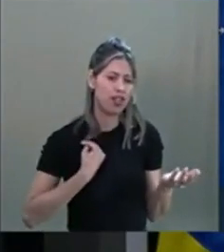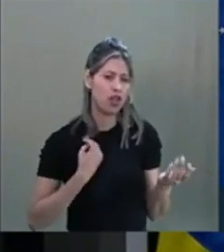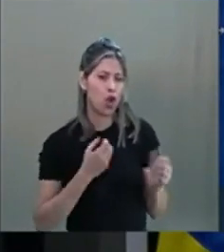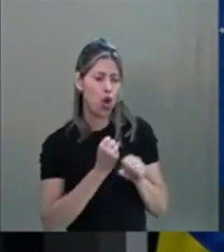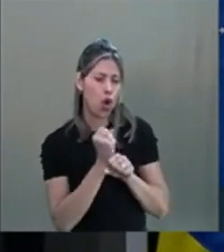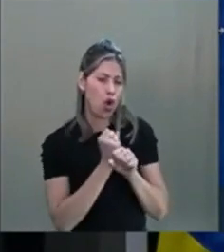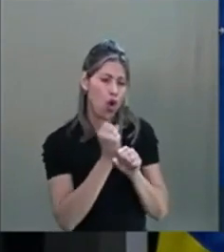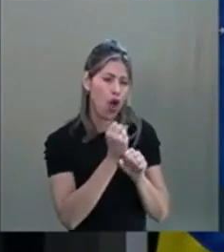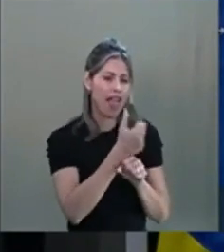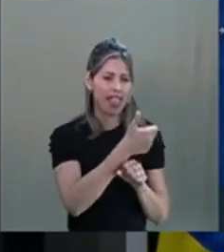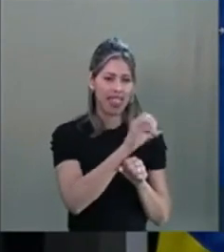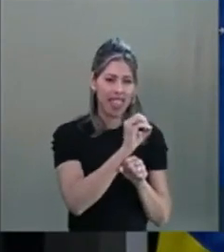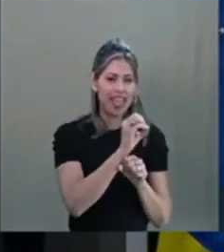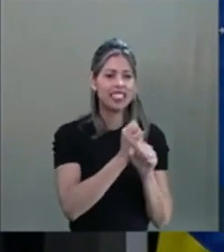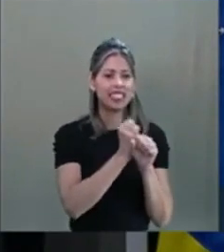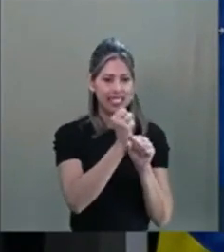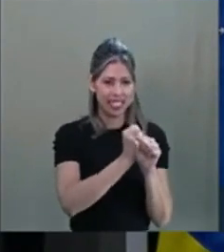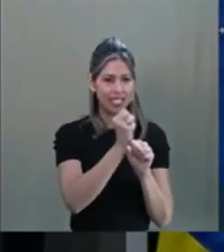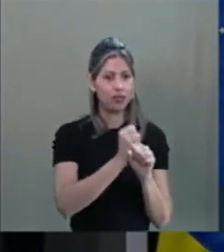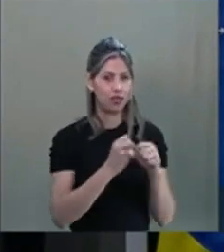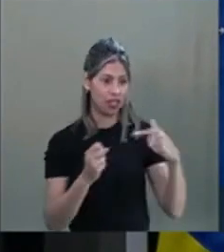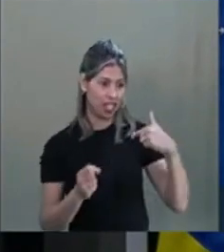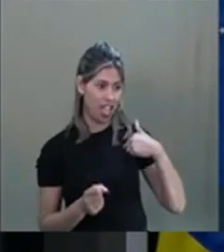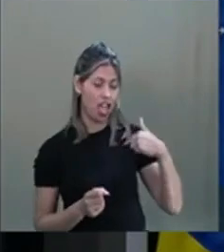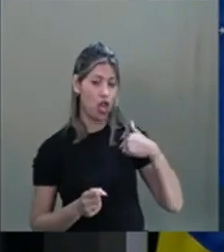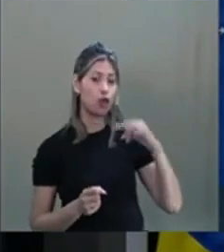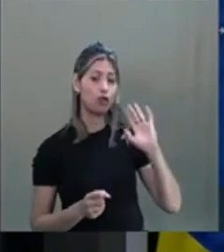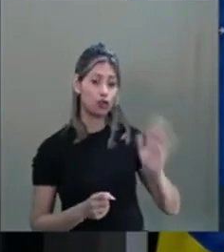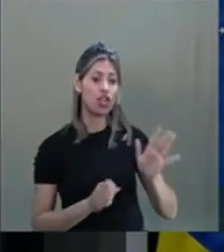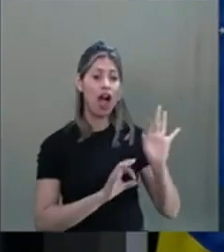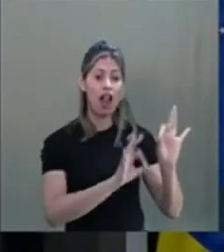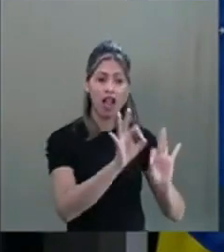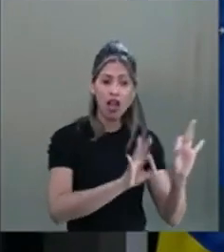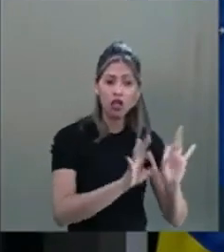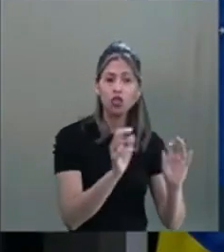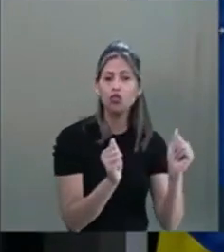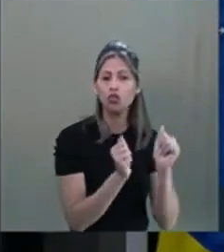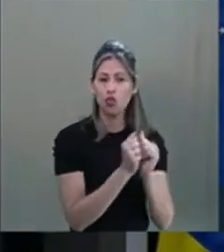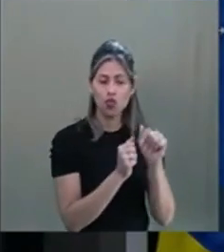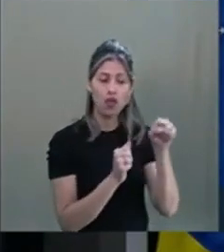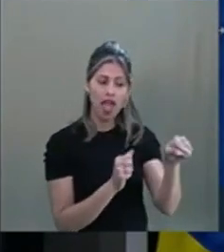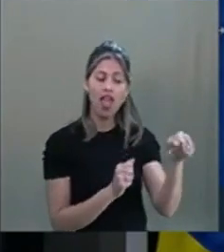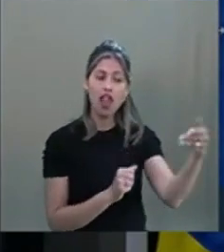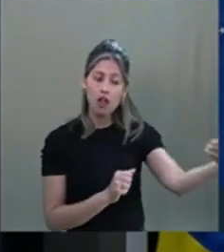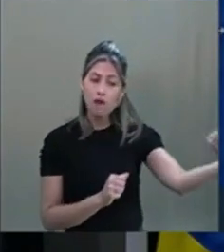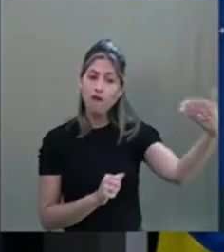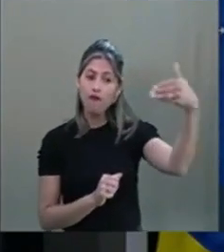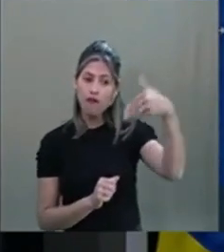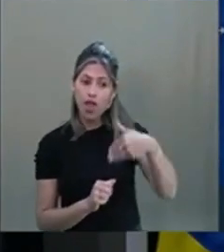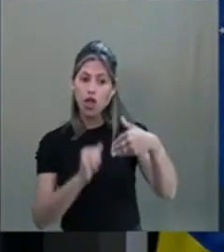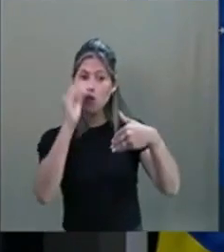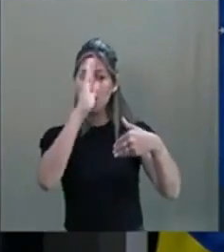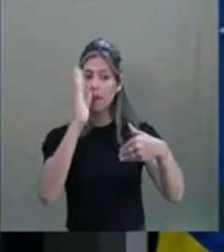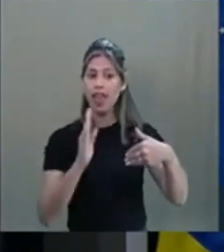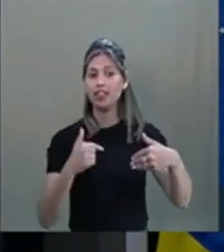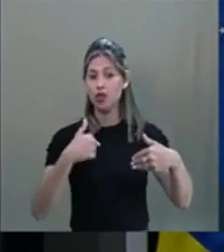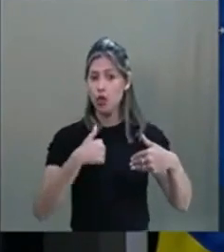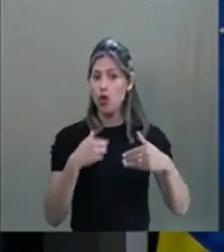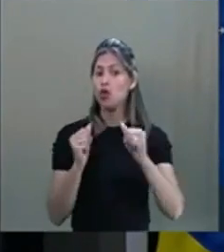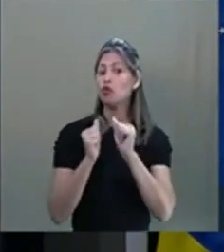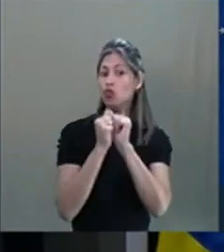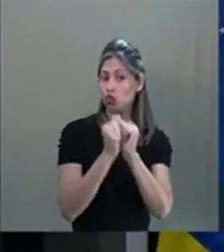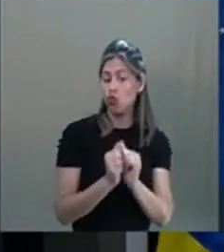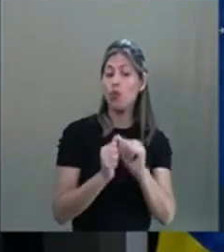10 anos, porque quando ele vinha, eu organizei ele junto com a Mimansa e o Renato aqui no Brasil. Então, tanto a Alemanha quanto aqui, eu sempre ficava